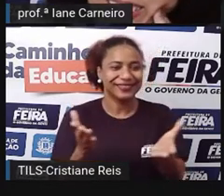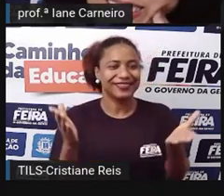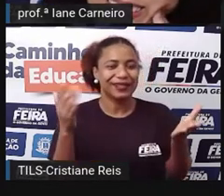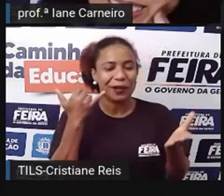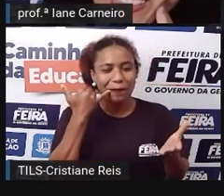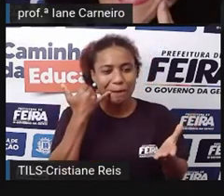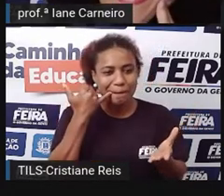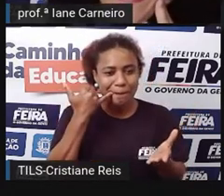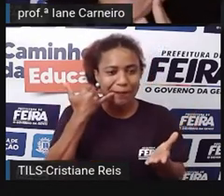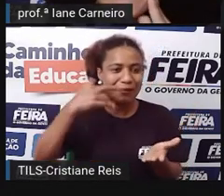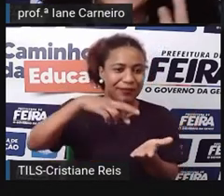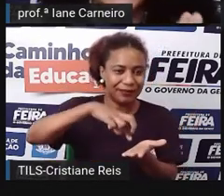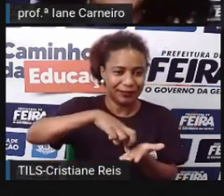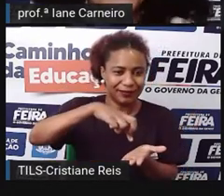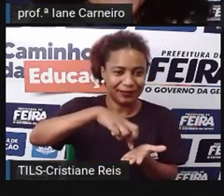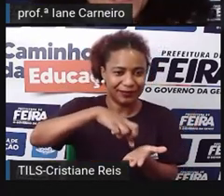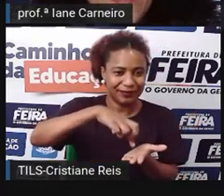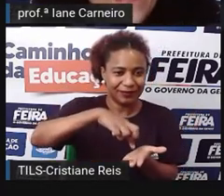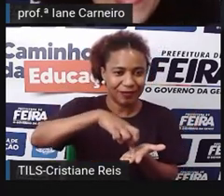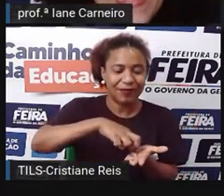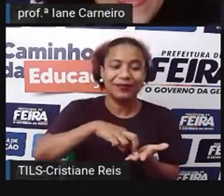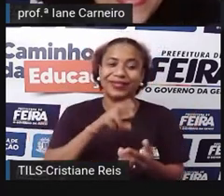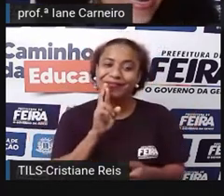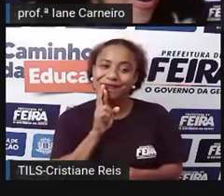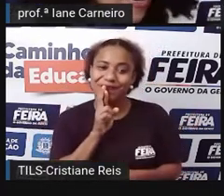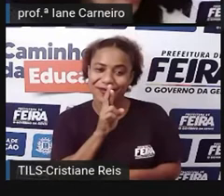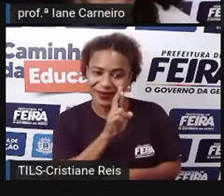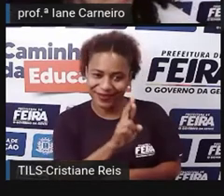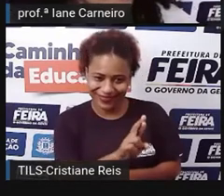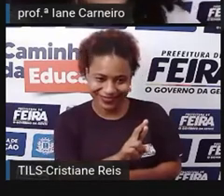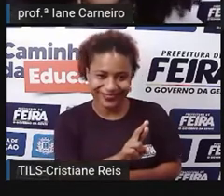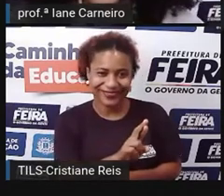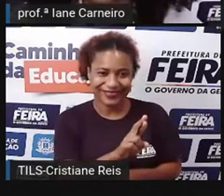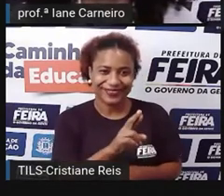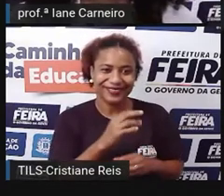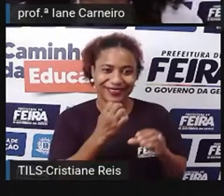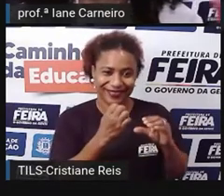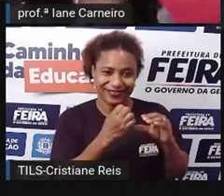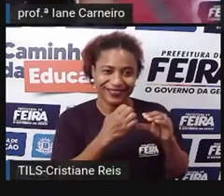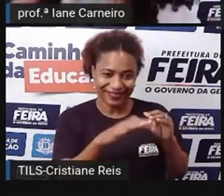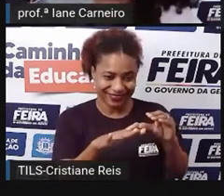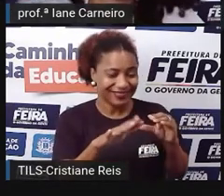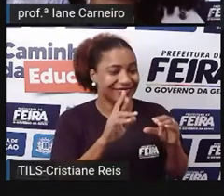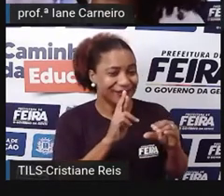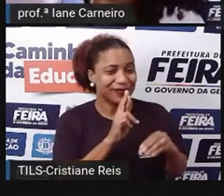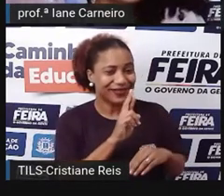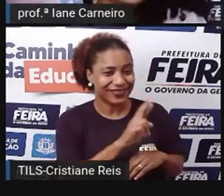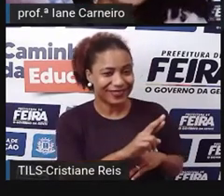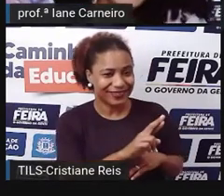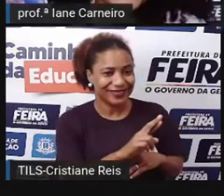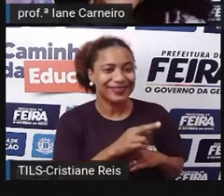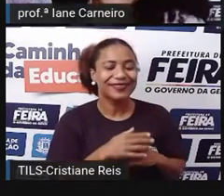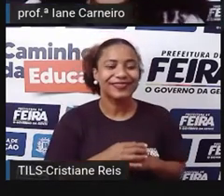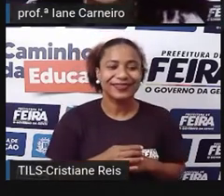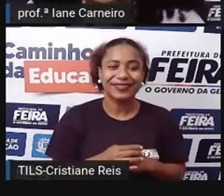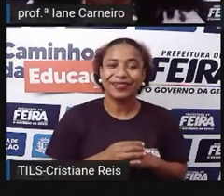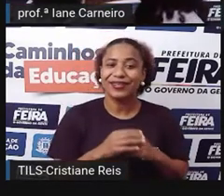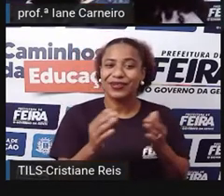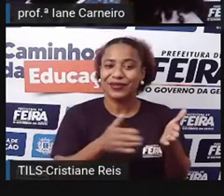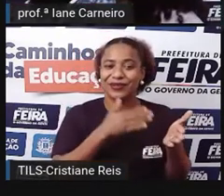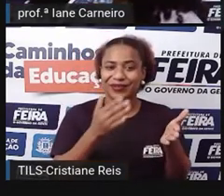legal, gente. Ele respondeu a Chapeuzinho e aqui no livro todo,